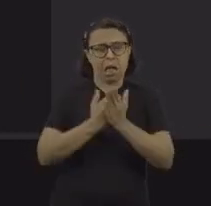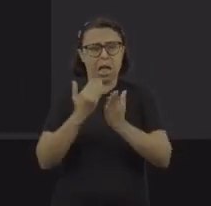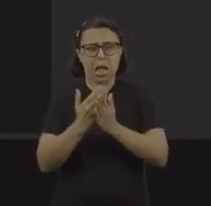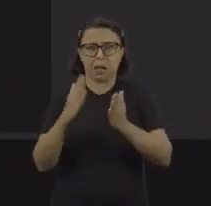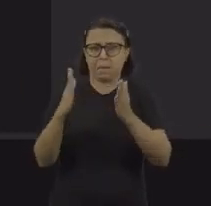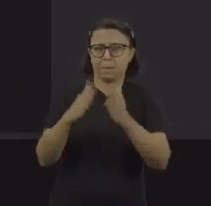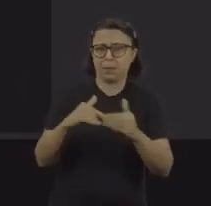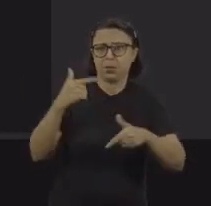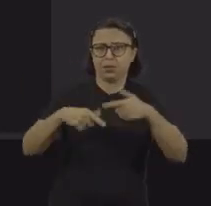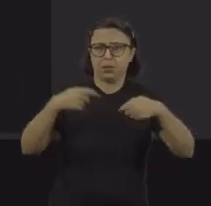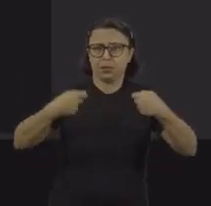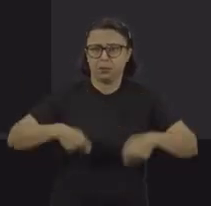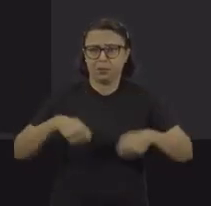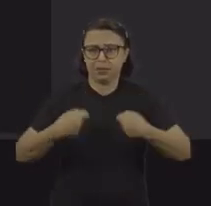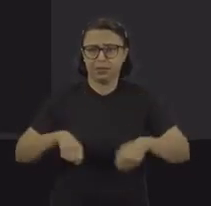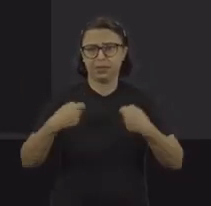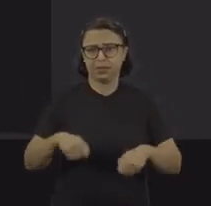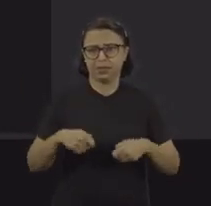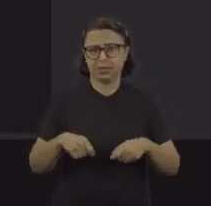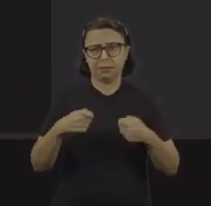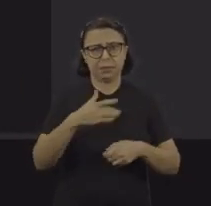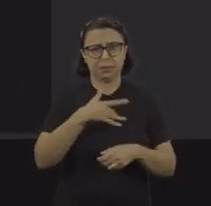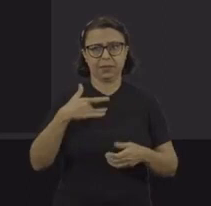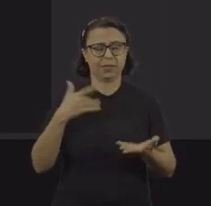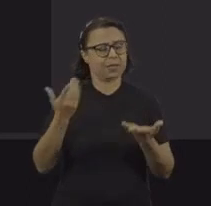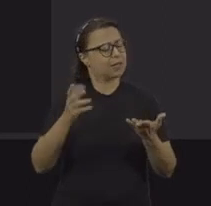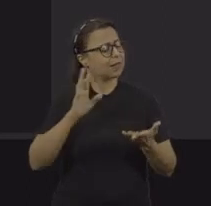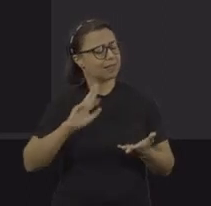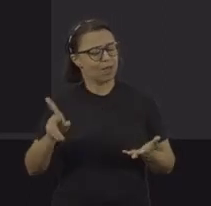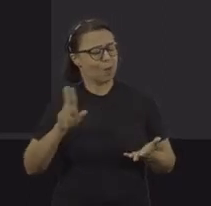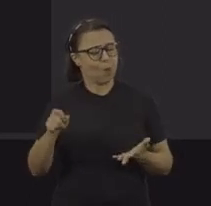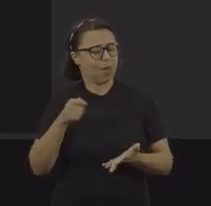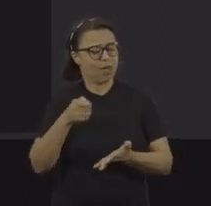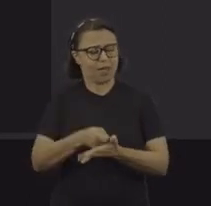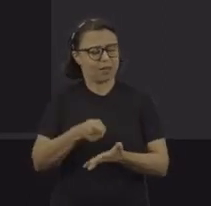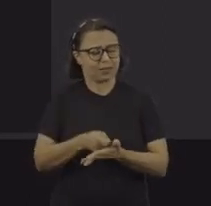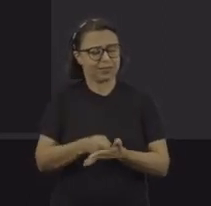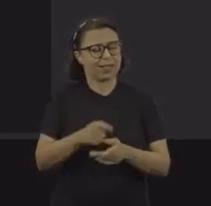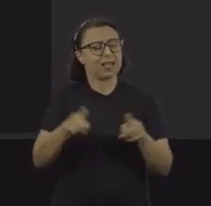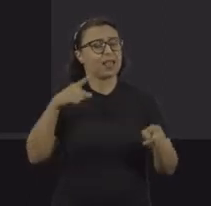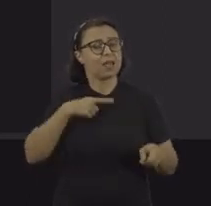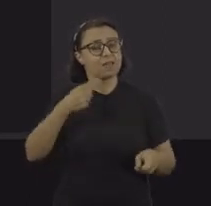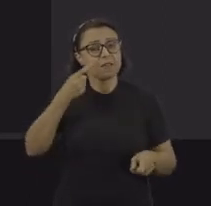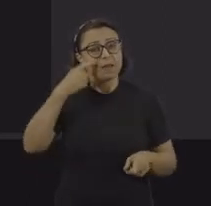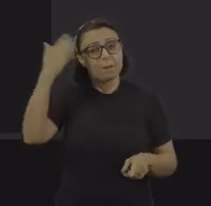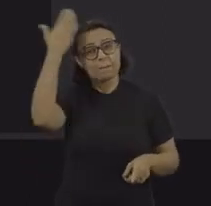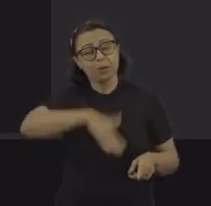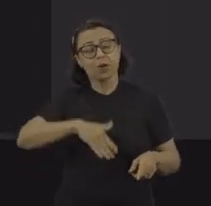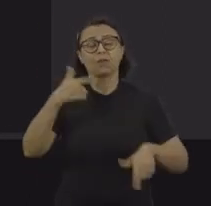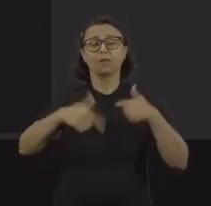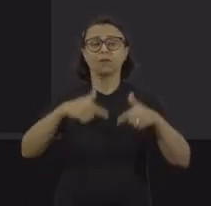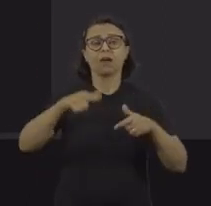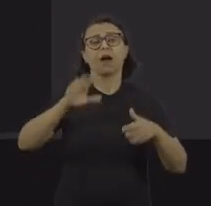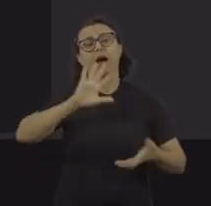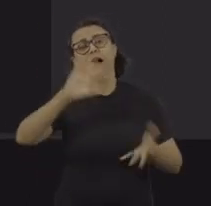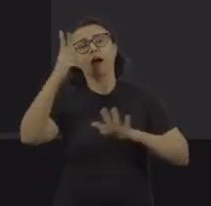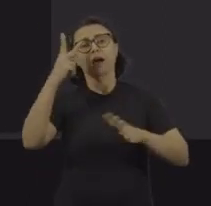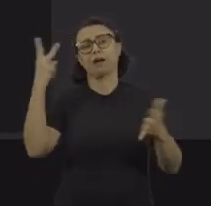reivindicando que o trabalhador tenha plano de saúde. Não, não é isso que a gente está reivindicando, a está reivindicando que o trabalhador tenha